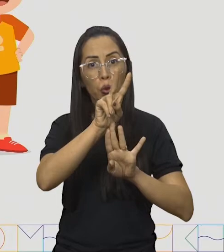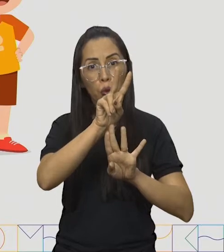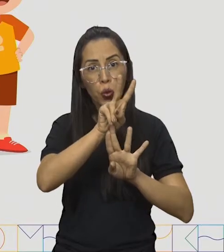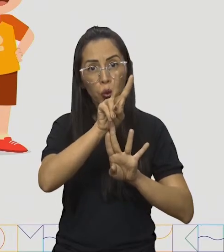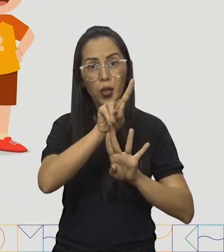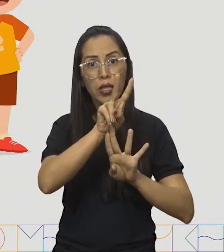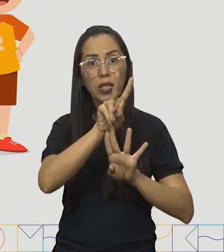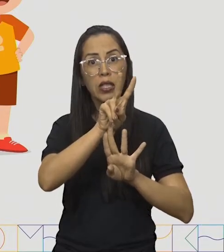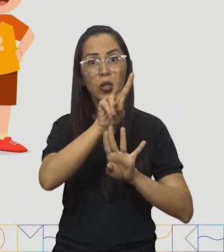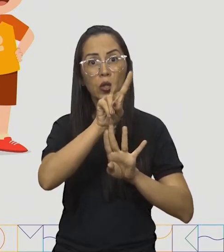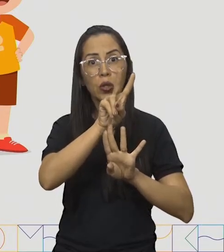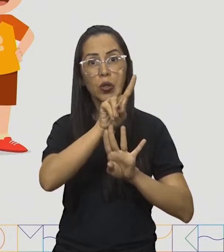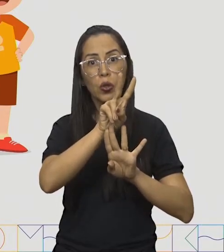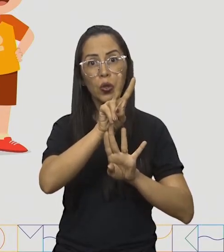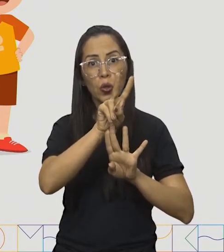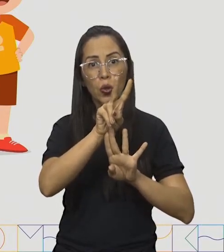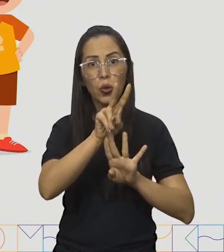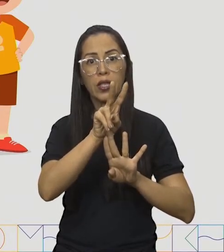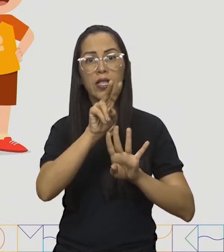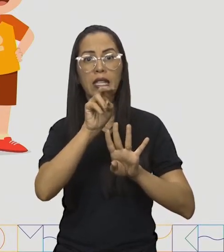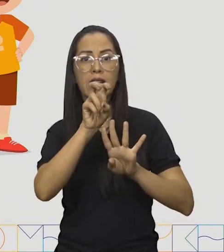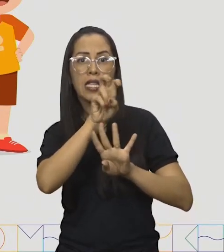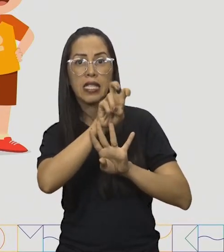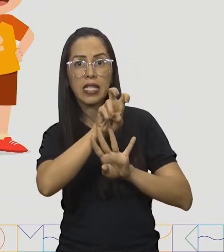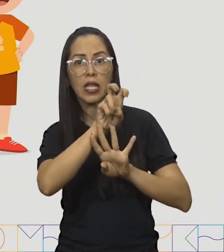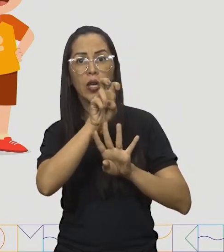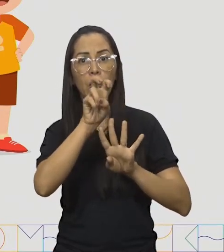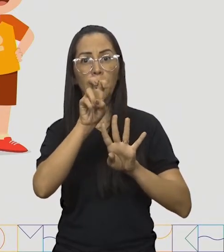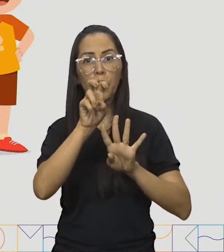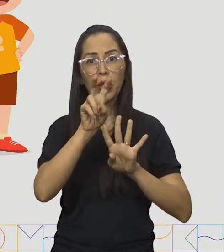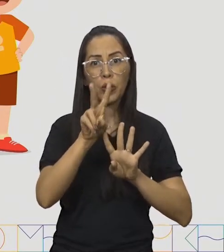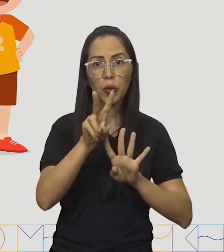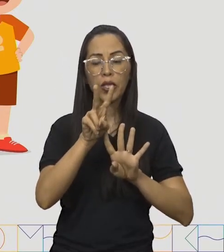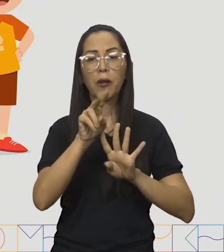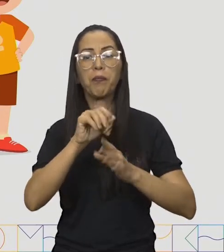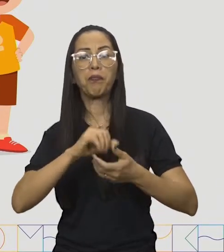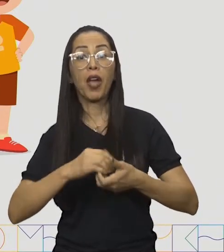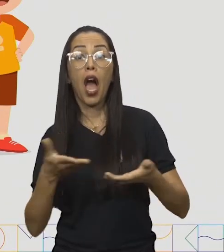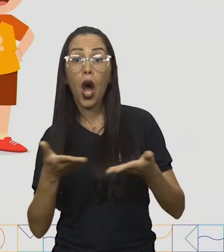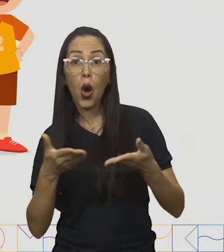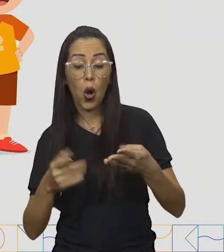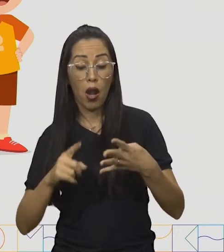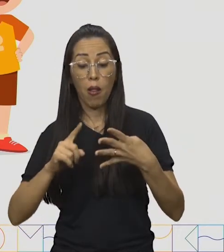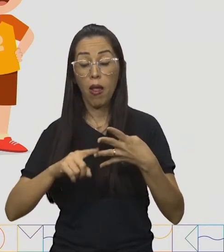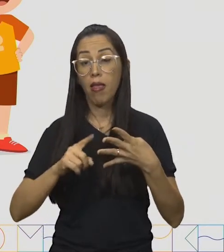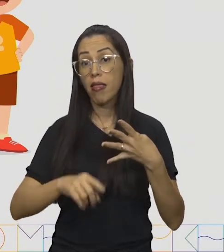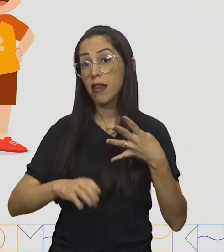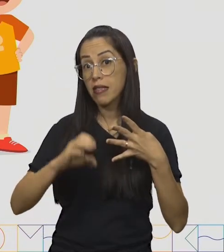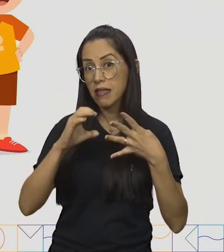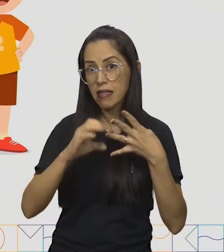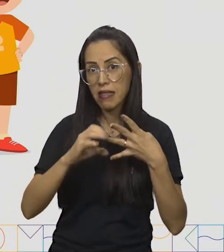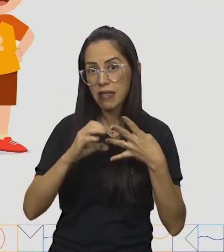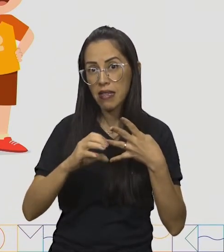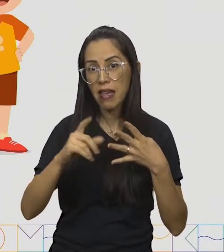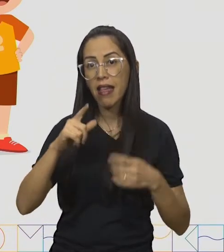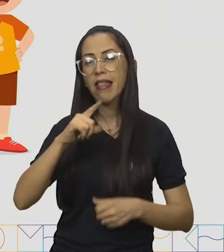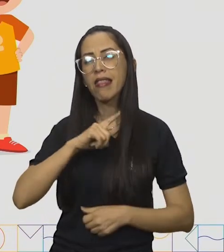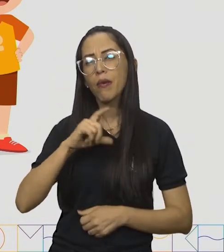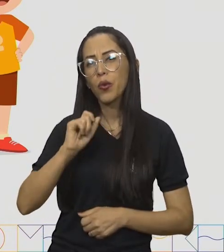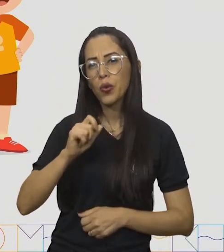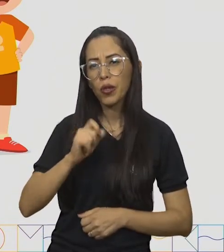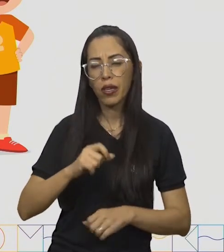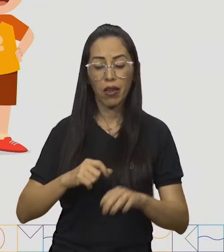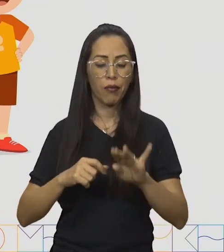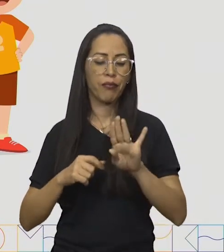quatro dezenas e mais cinco unidades. E na letra C, nós temos sete unidades